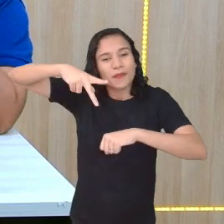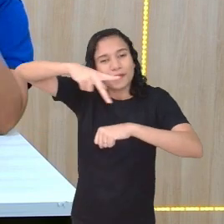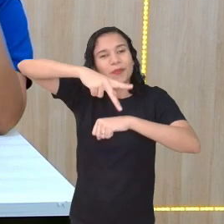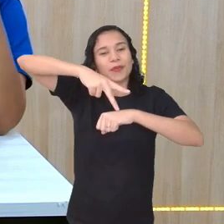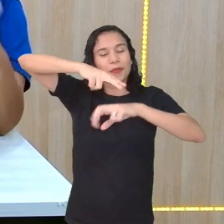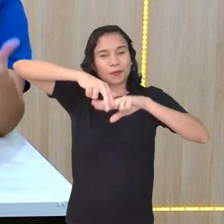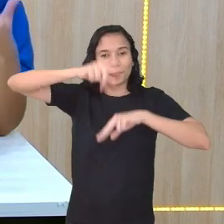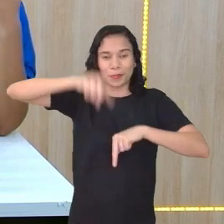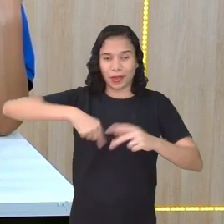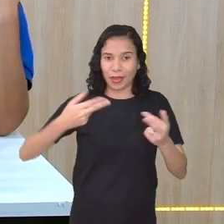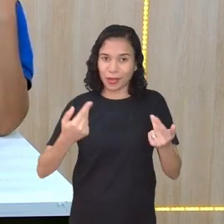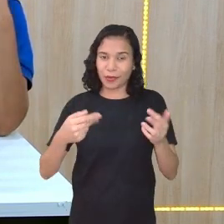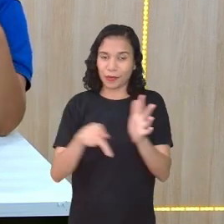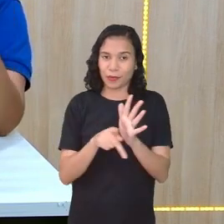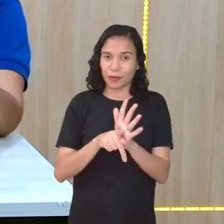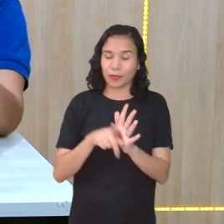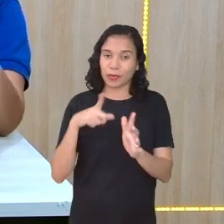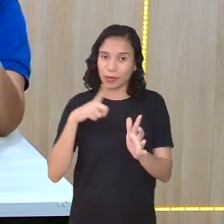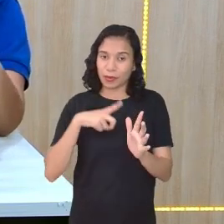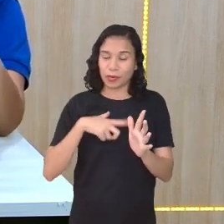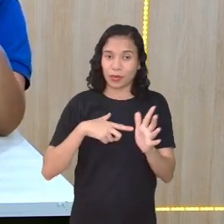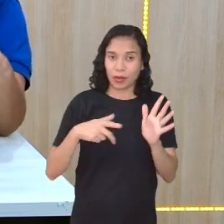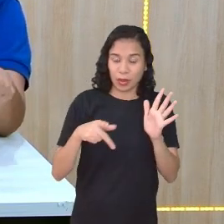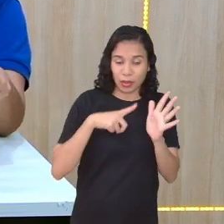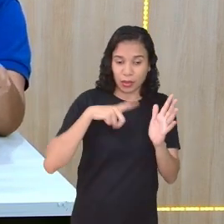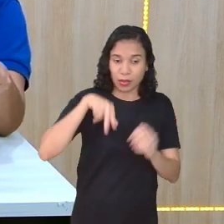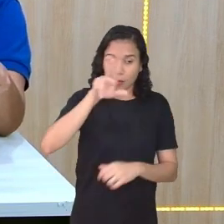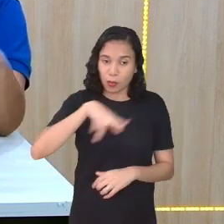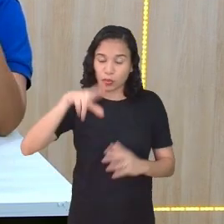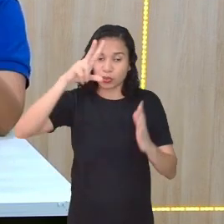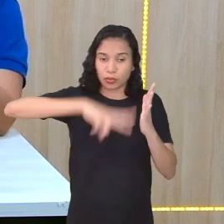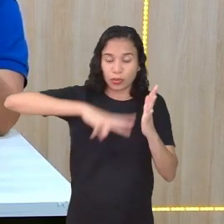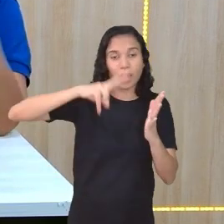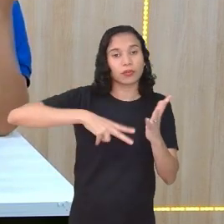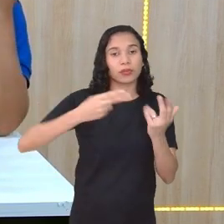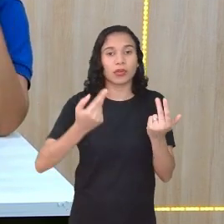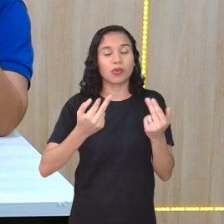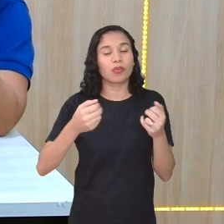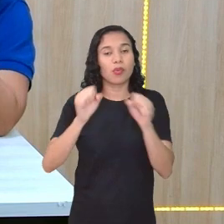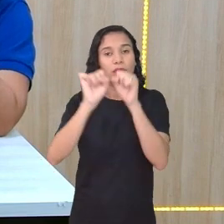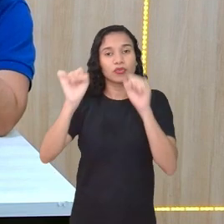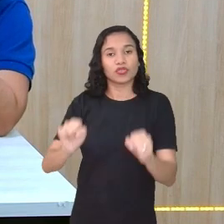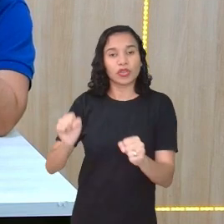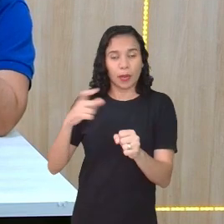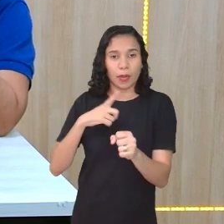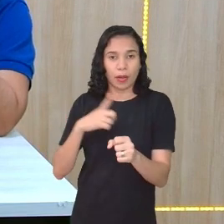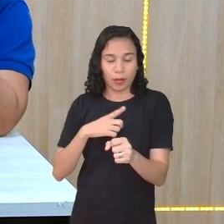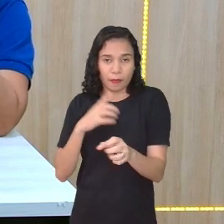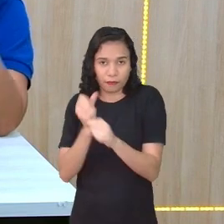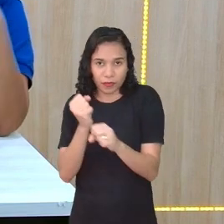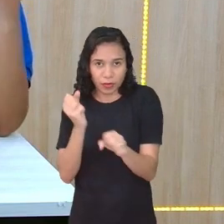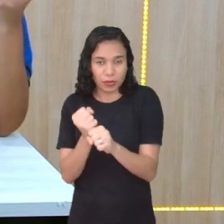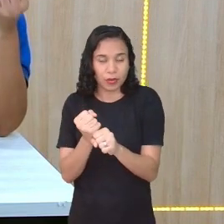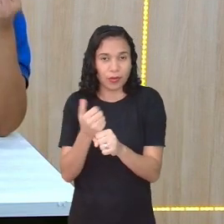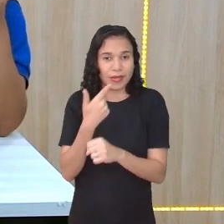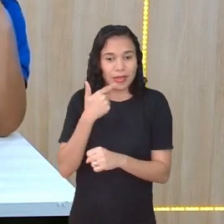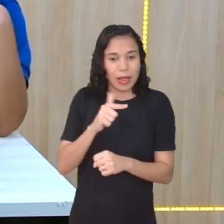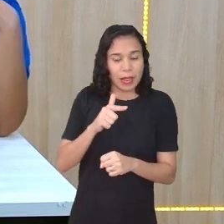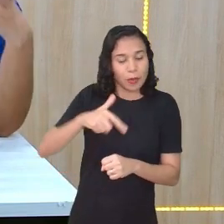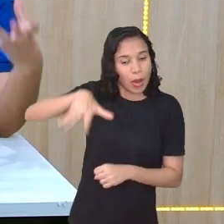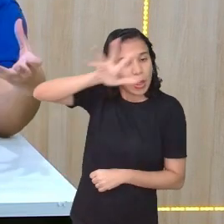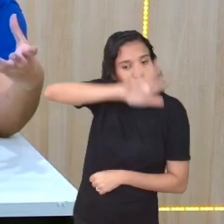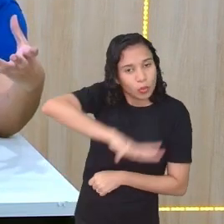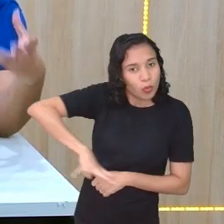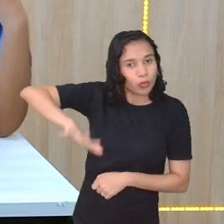É o mesmo código de leis, o mesmo sistema financeiro e uma língua partilhada. Isso. Então, a mesma noção, a